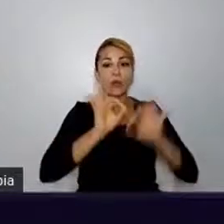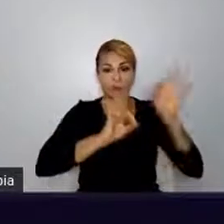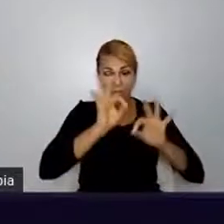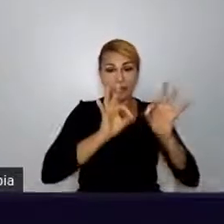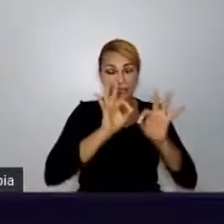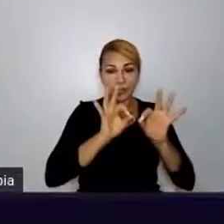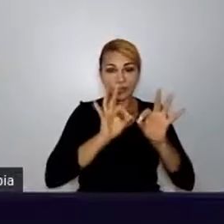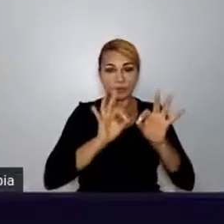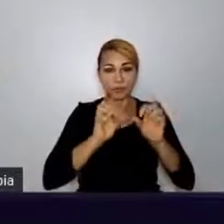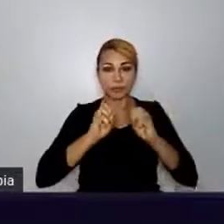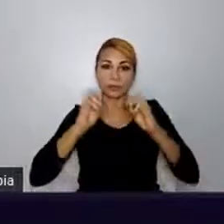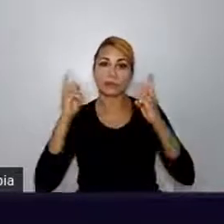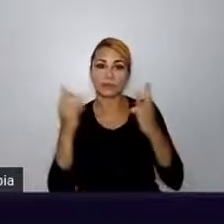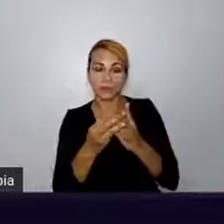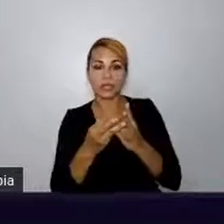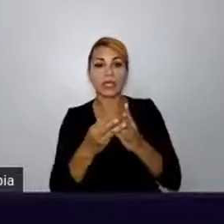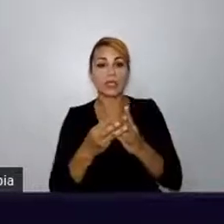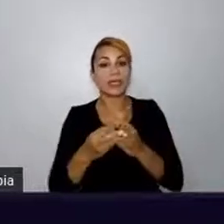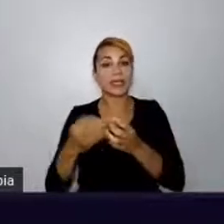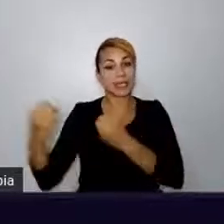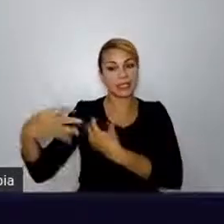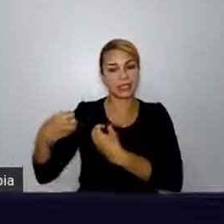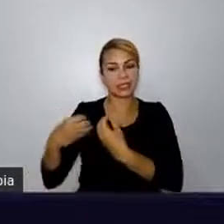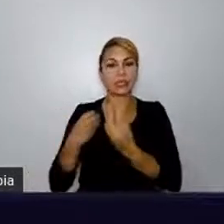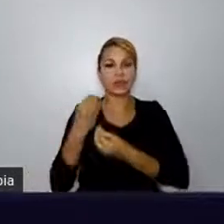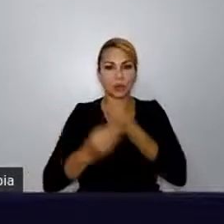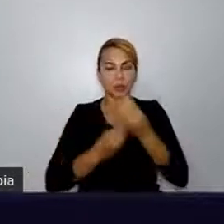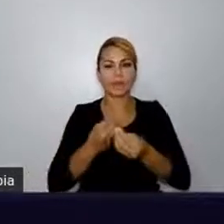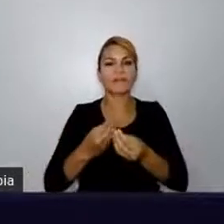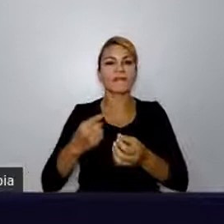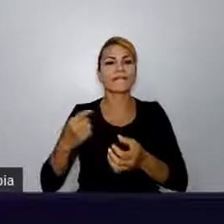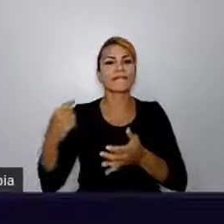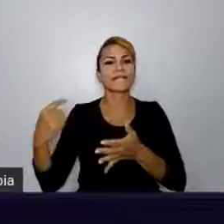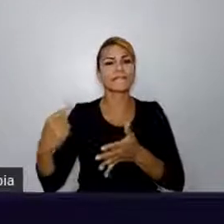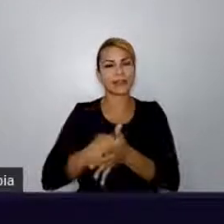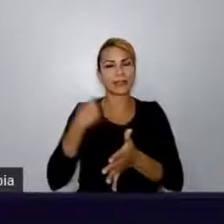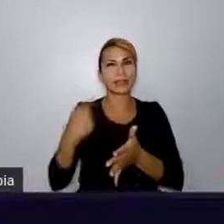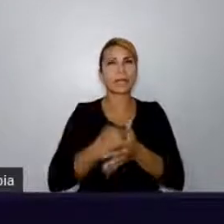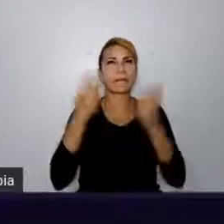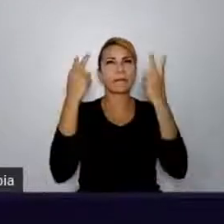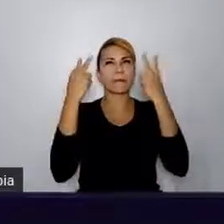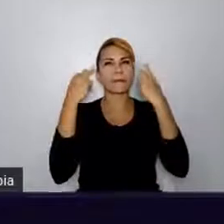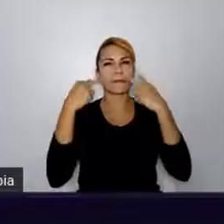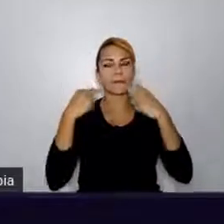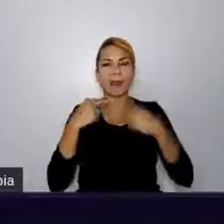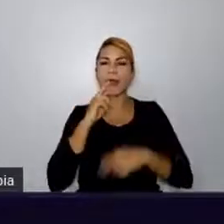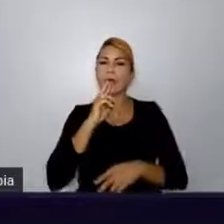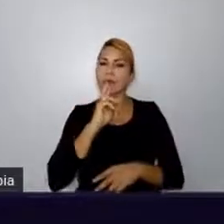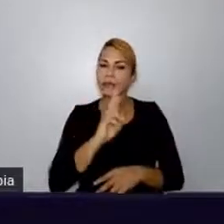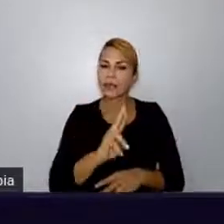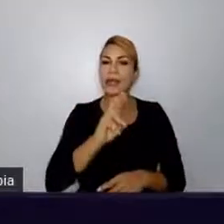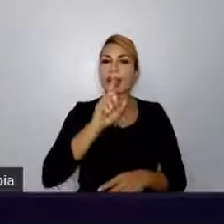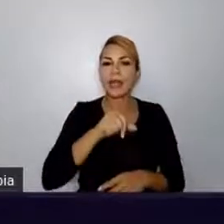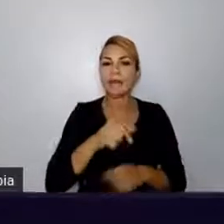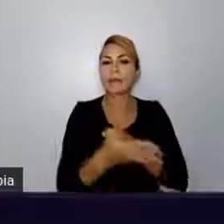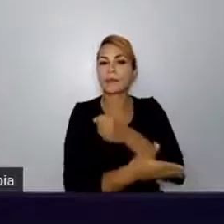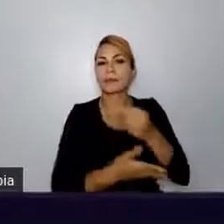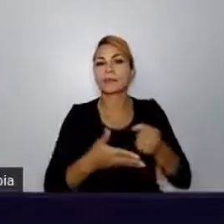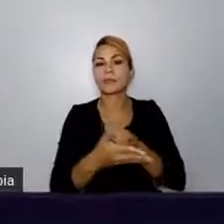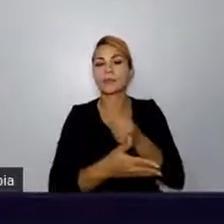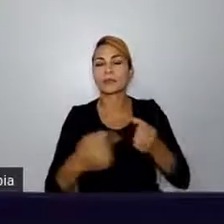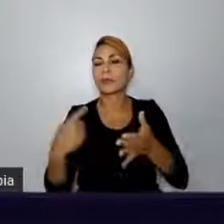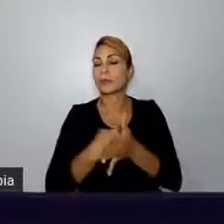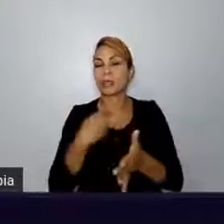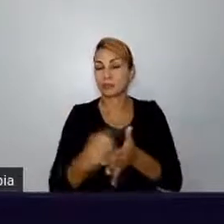perguntas de suporte era muito importante para se comunicar bem. E perguntas de suporte, nada mais é que pedir uma